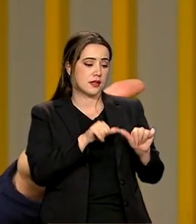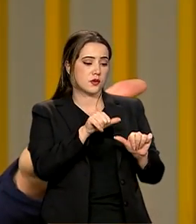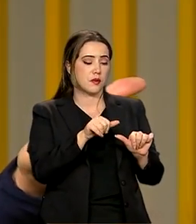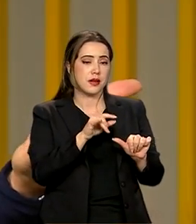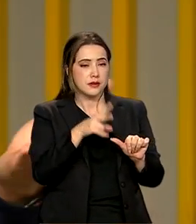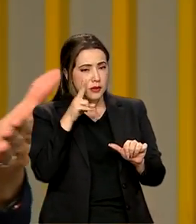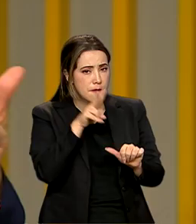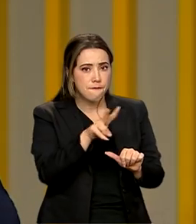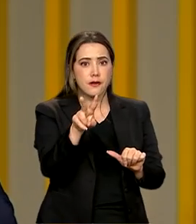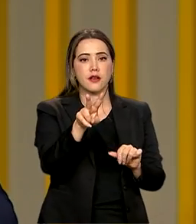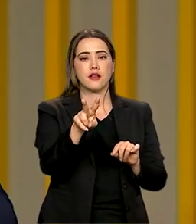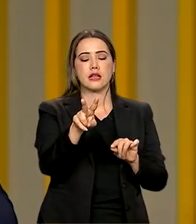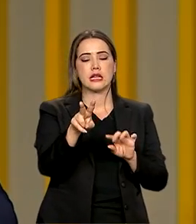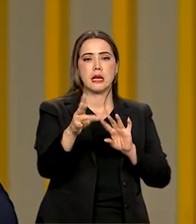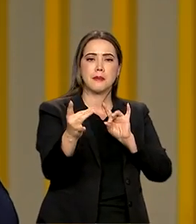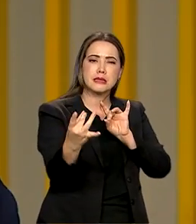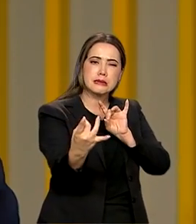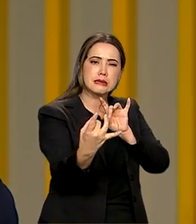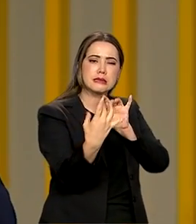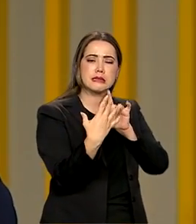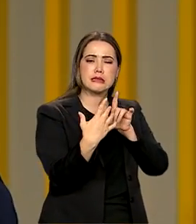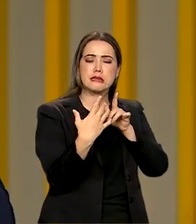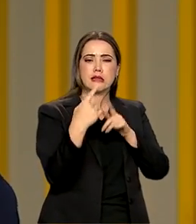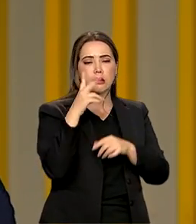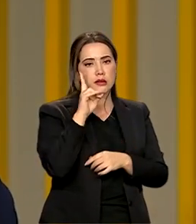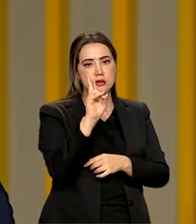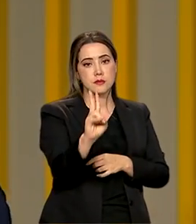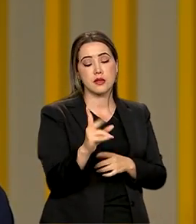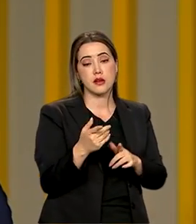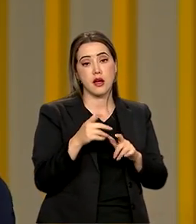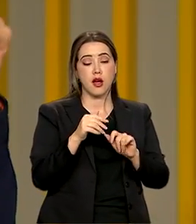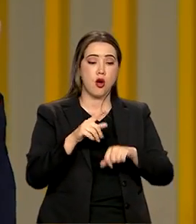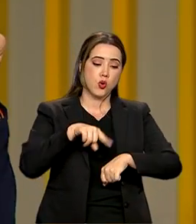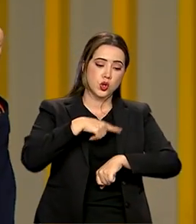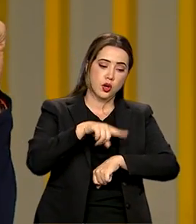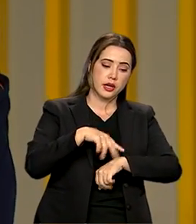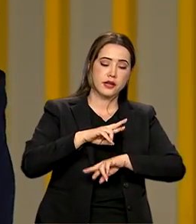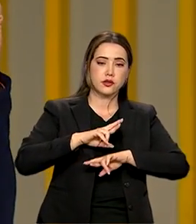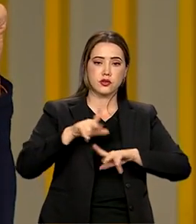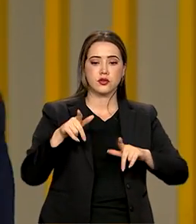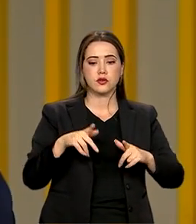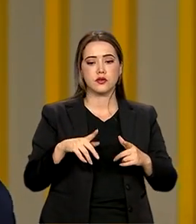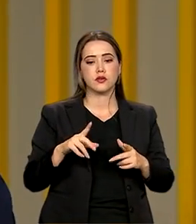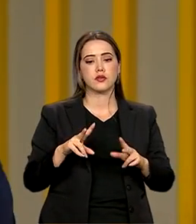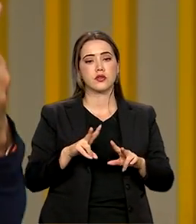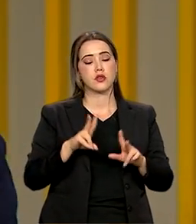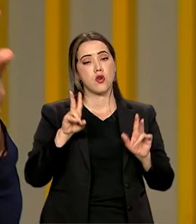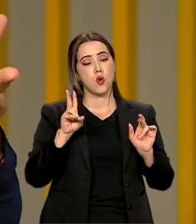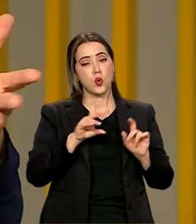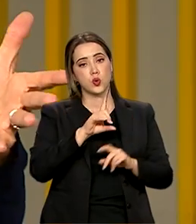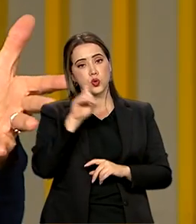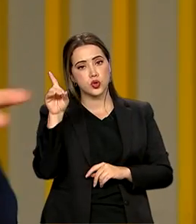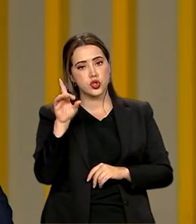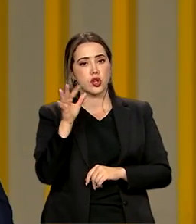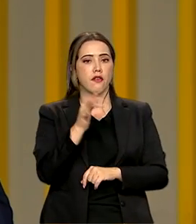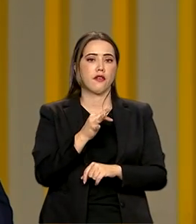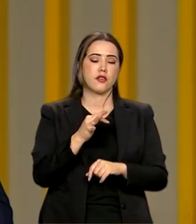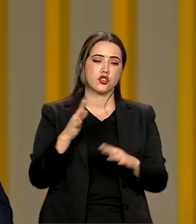para a tela a questão da flexibilização dos horários, né? O ponto facultativo que se